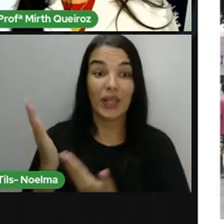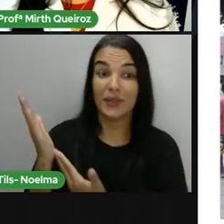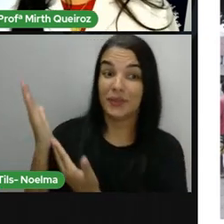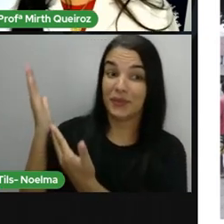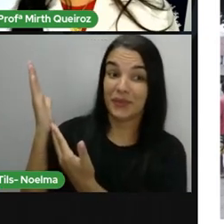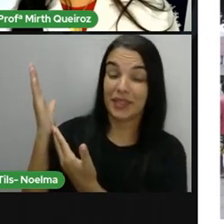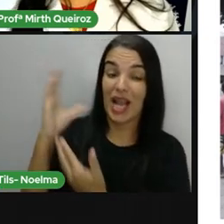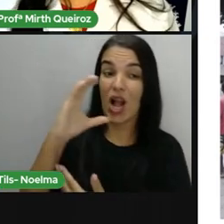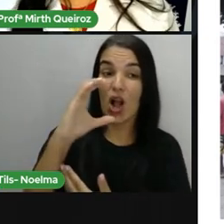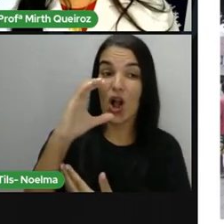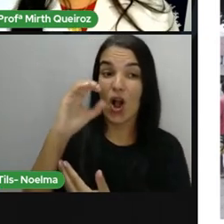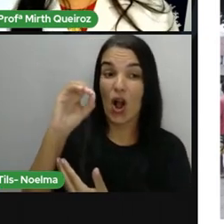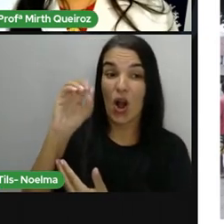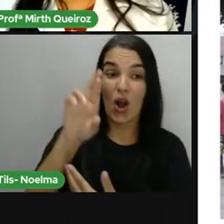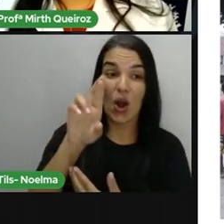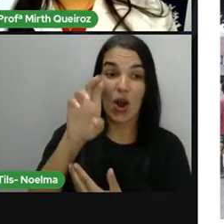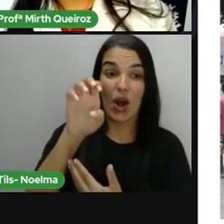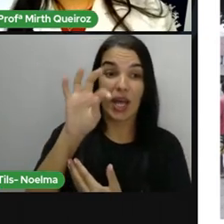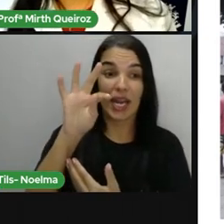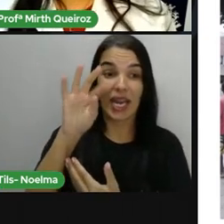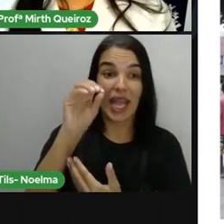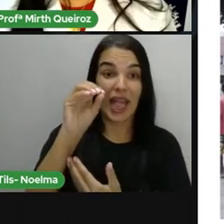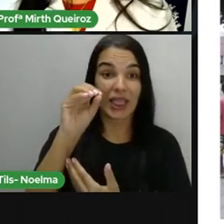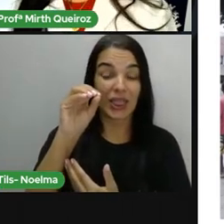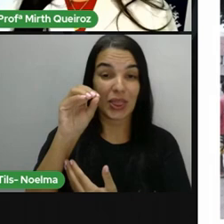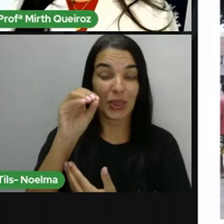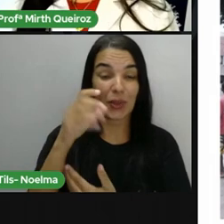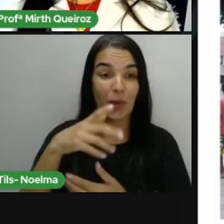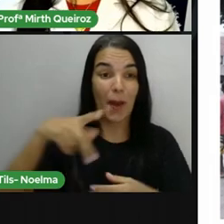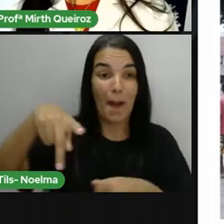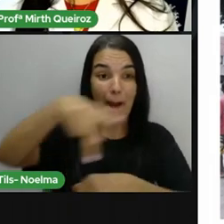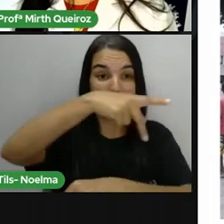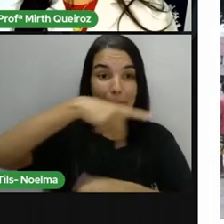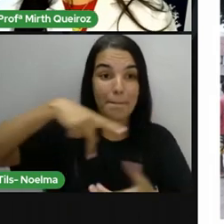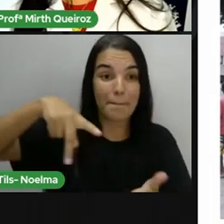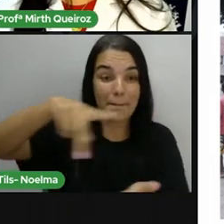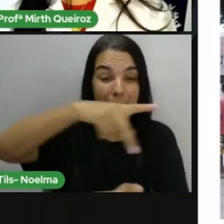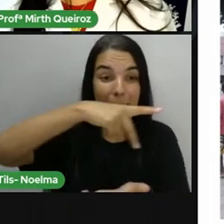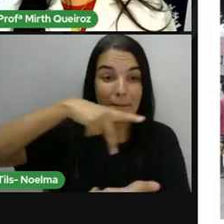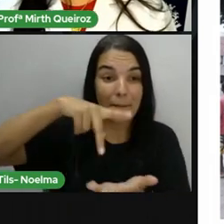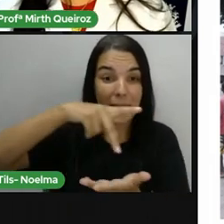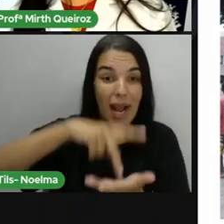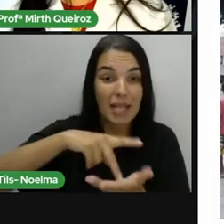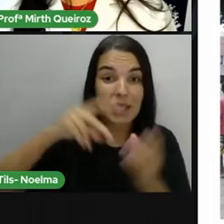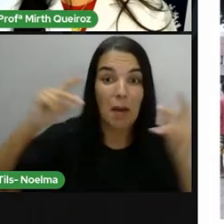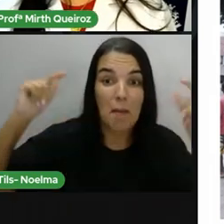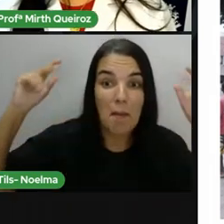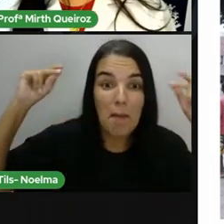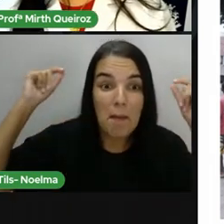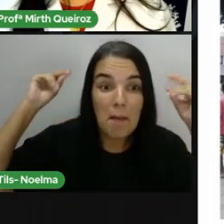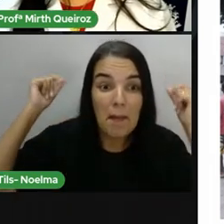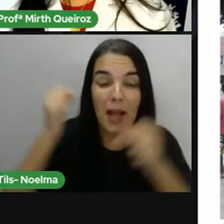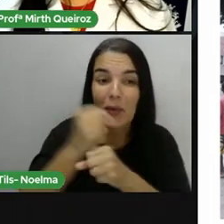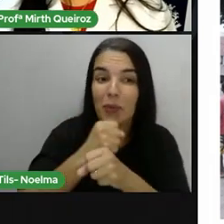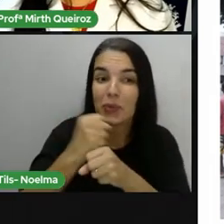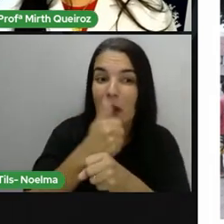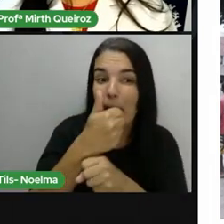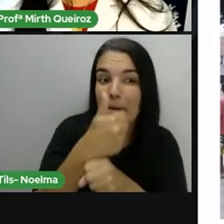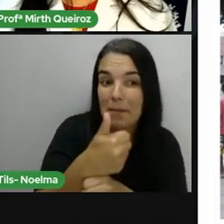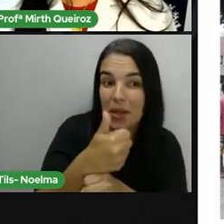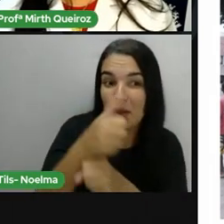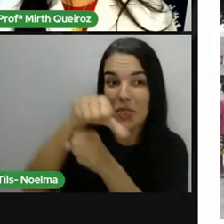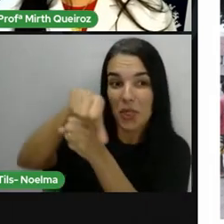Coreto da Praça Bernardino Bahia, construído em 1915 pelo intendente aí,